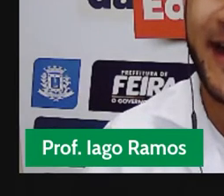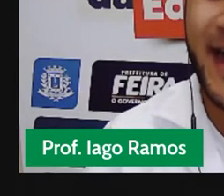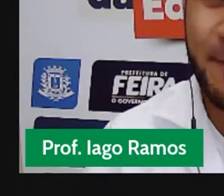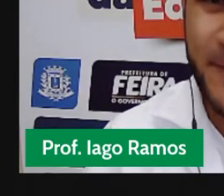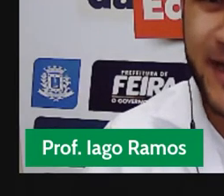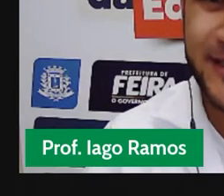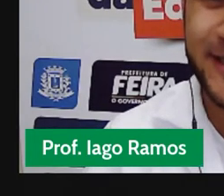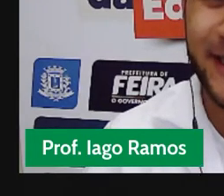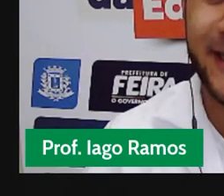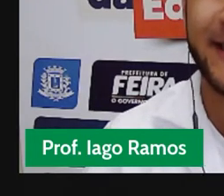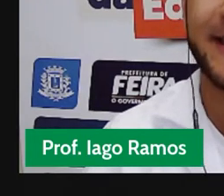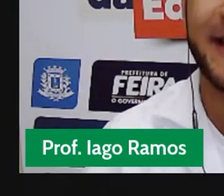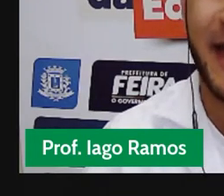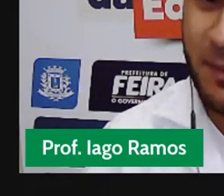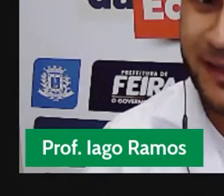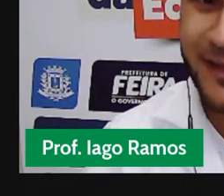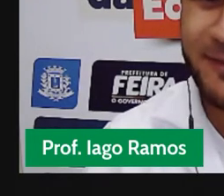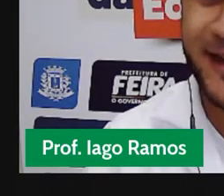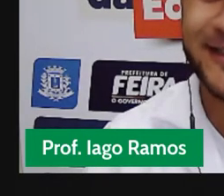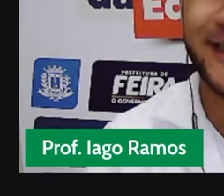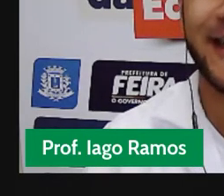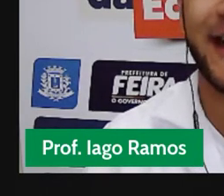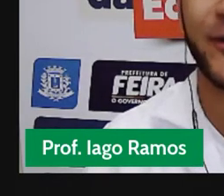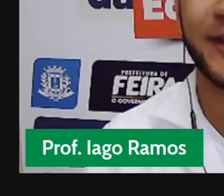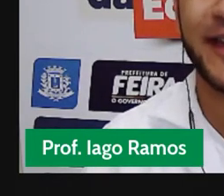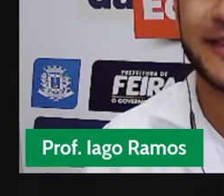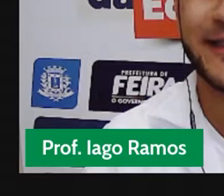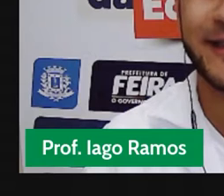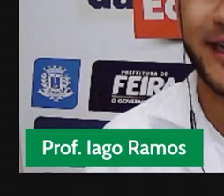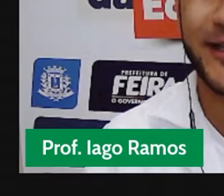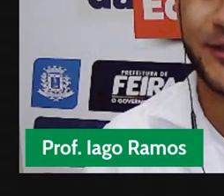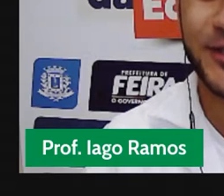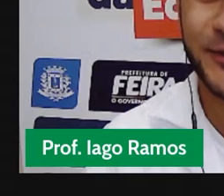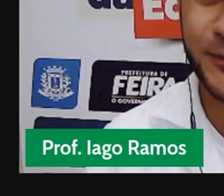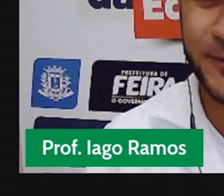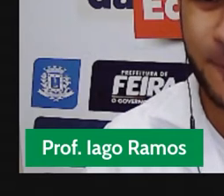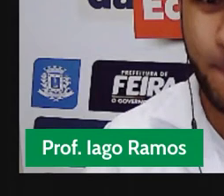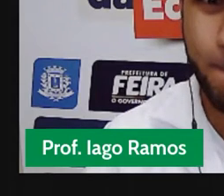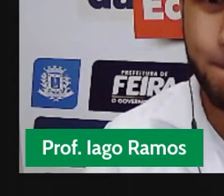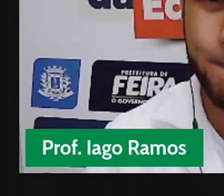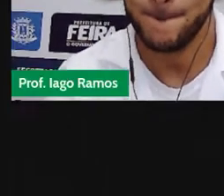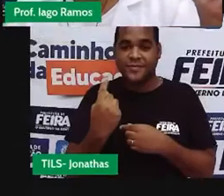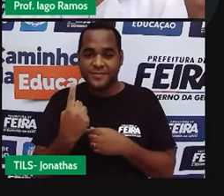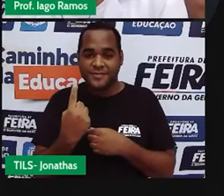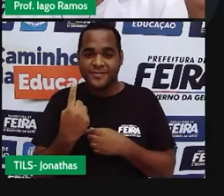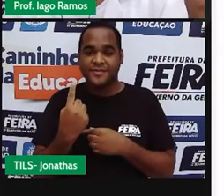a mágica, a mata e mágica, ela acontece em 3, 2, 1.